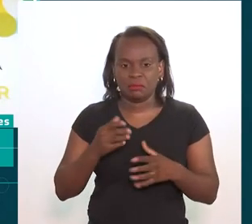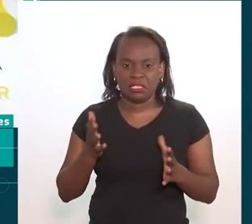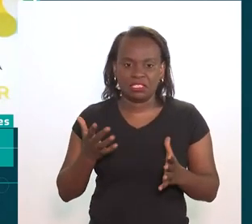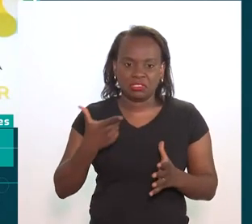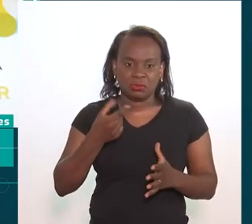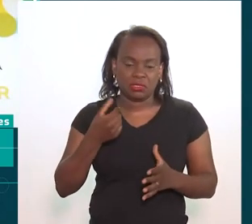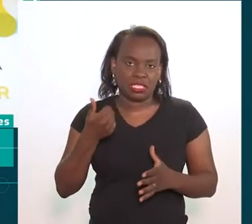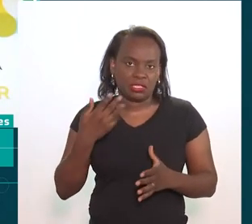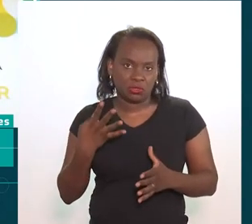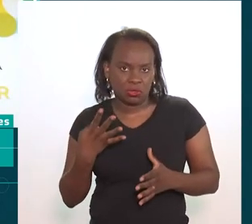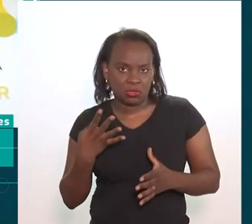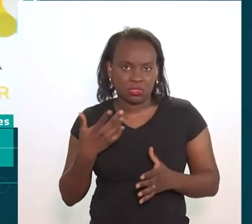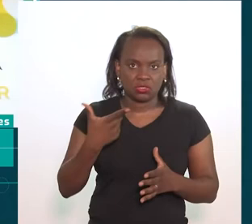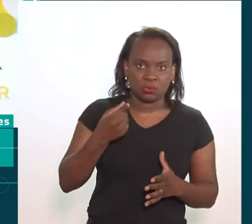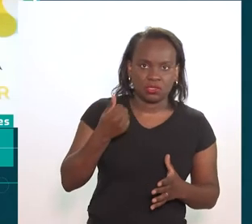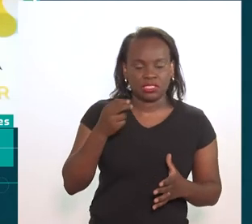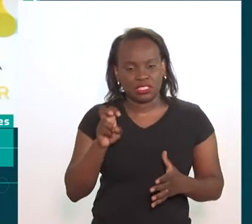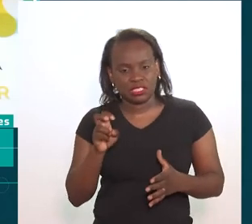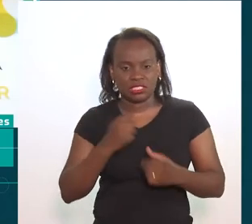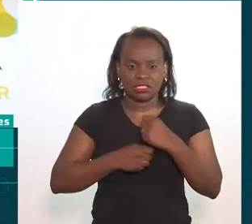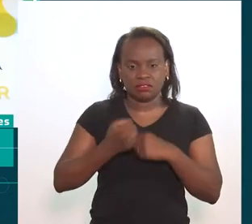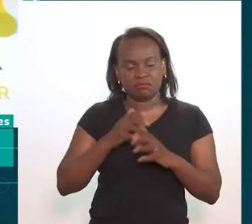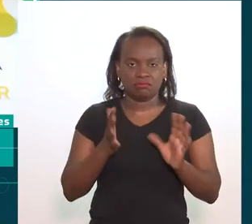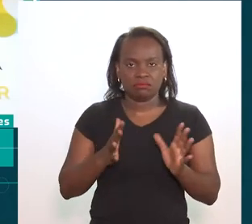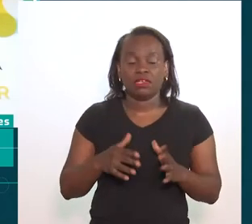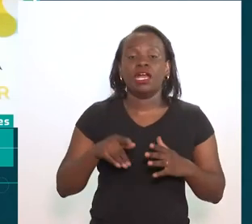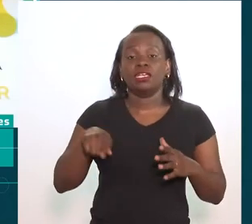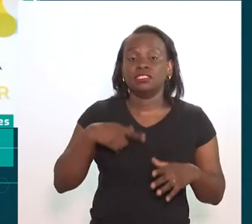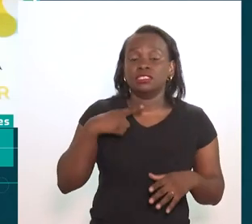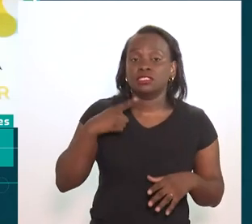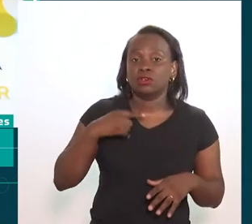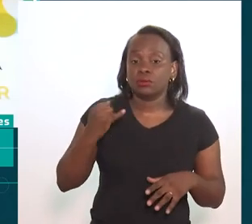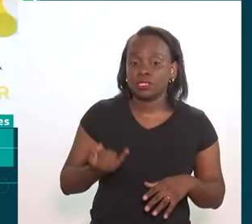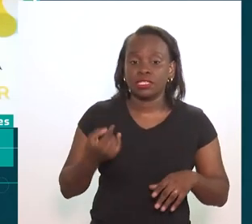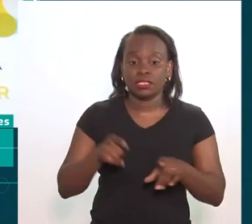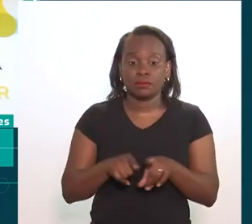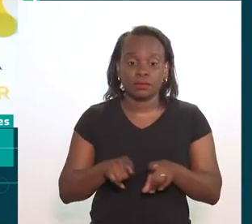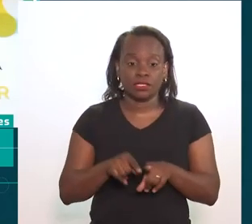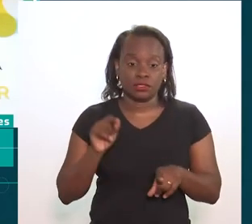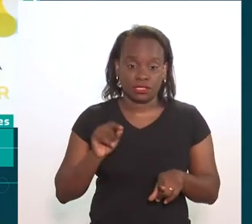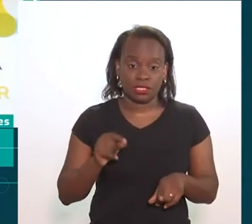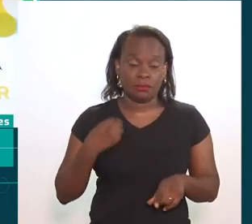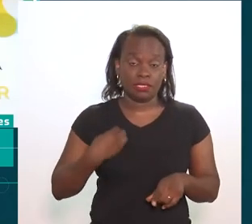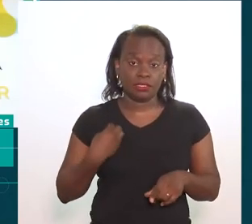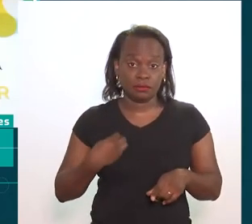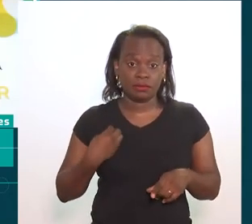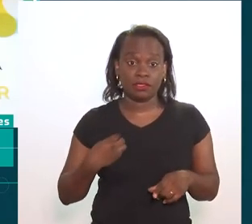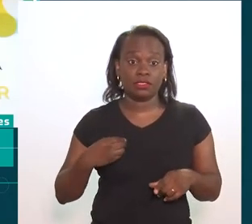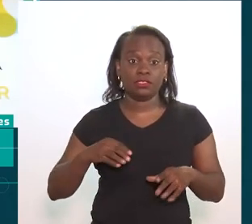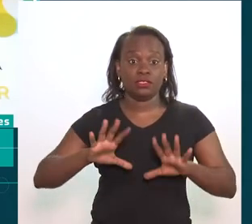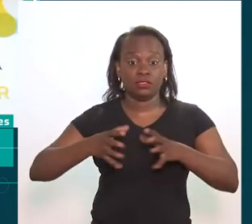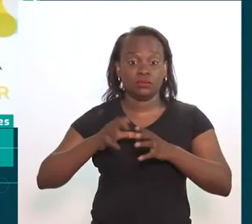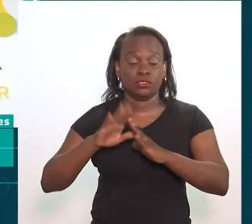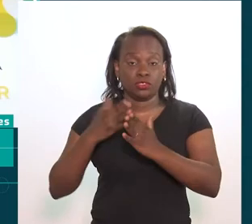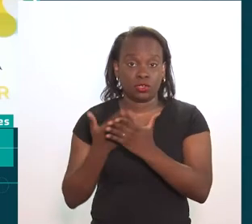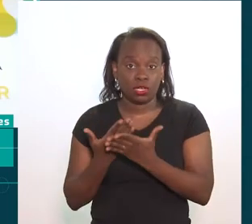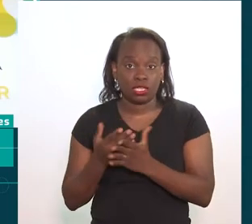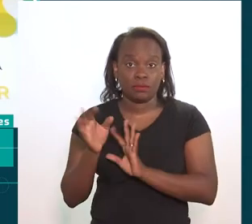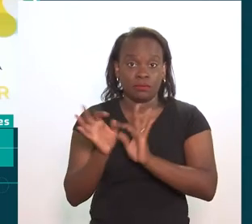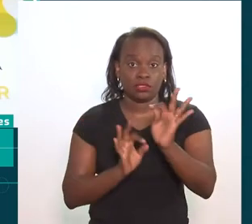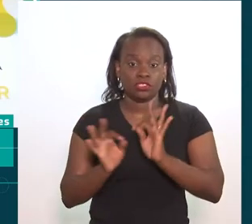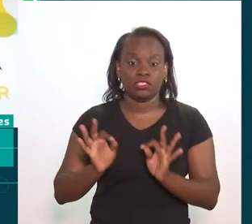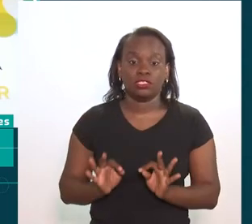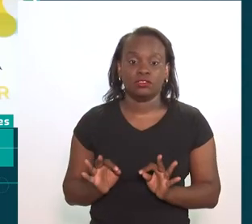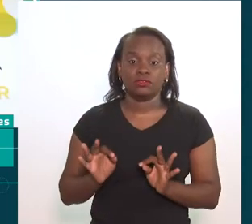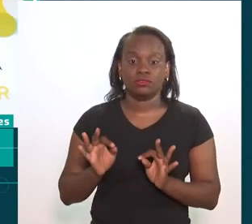em escolas. Não vou lembrar o ano, mas acho que 2014 ou 2015, a gente teve a